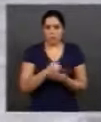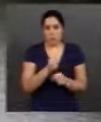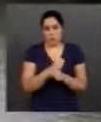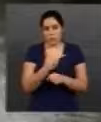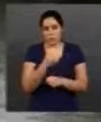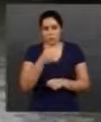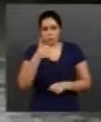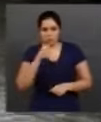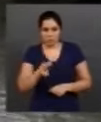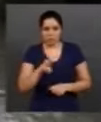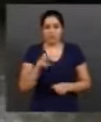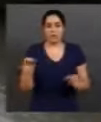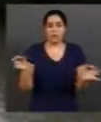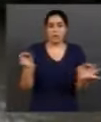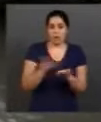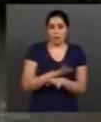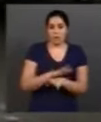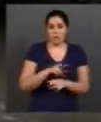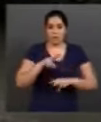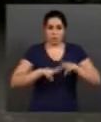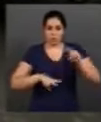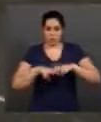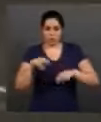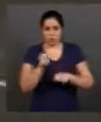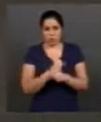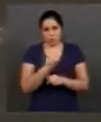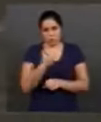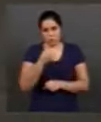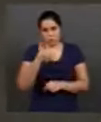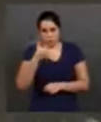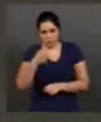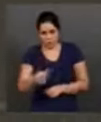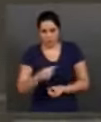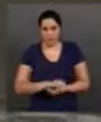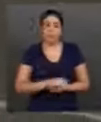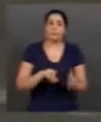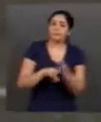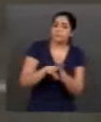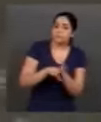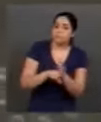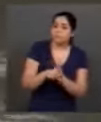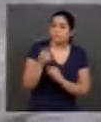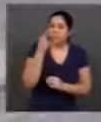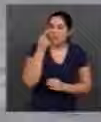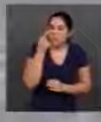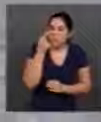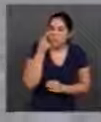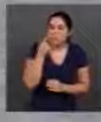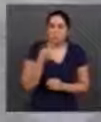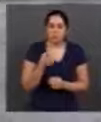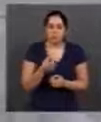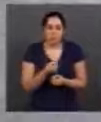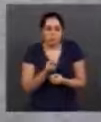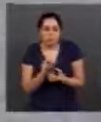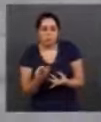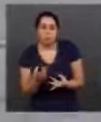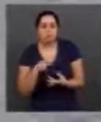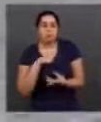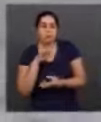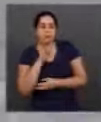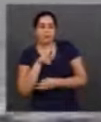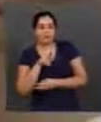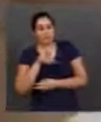e encerrou em junho de 2016. Os pesquisadores investigaram a quantidade de flúor na água tratada de